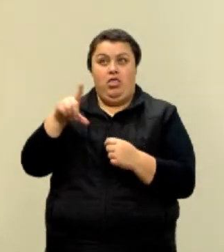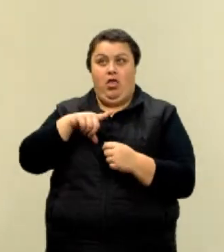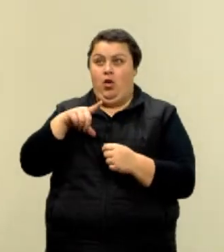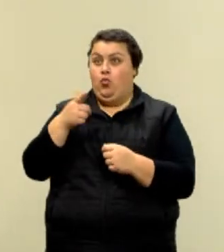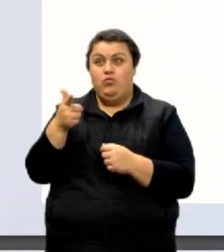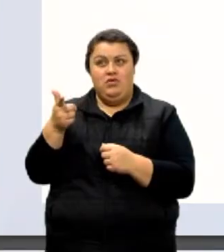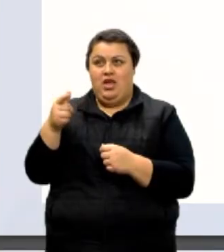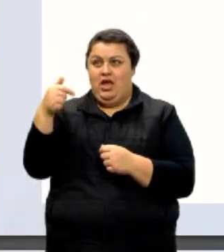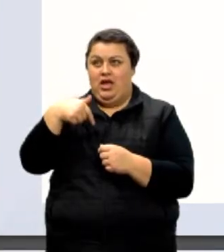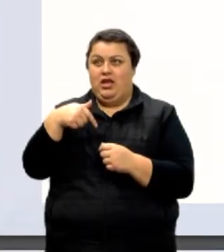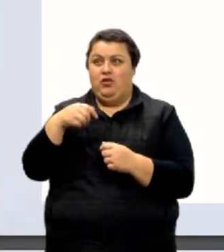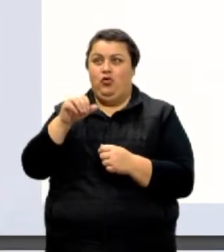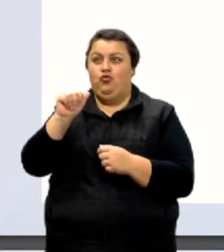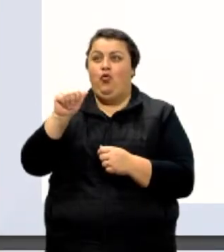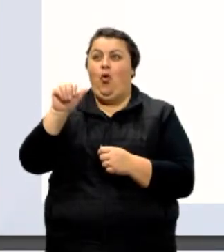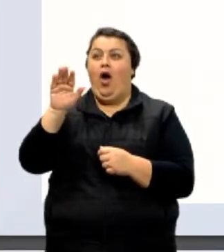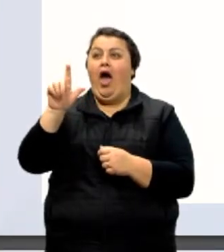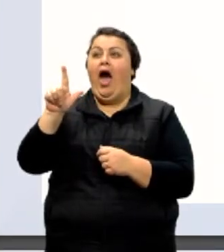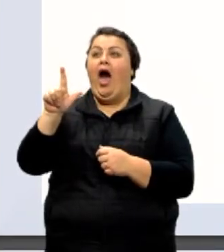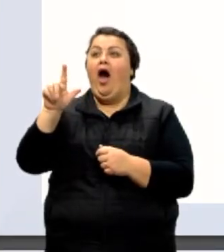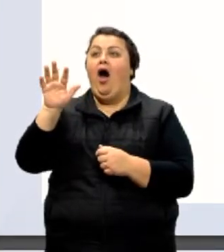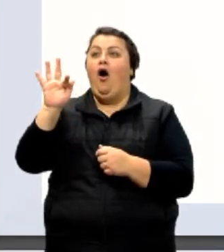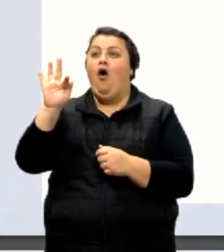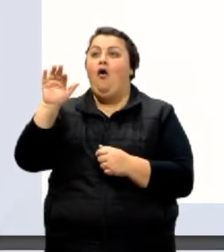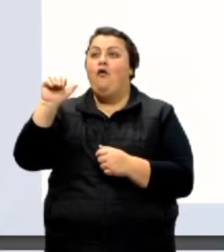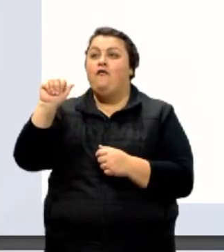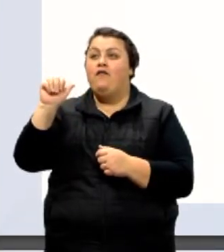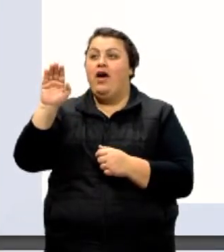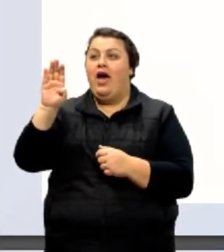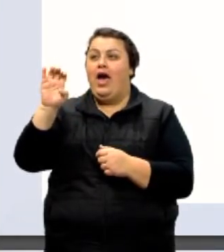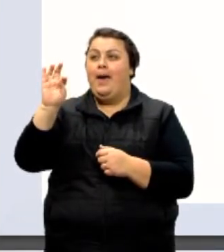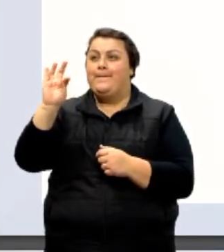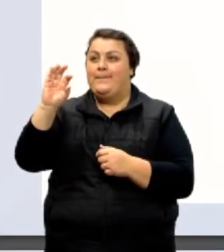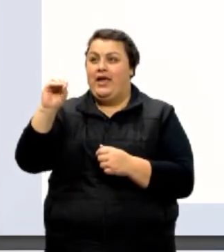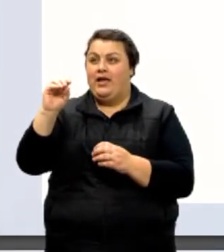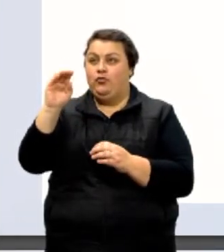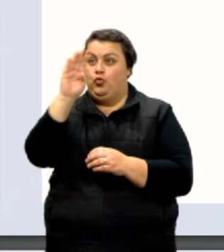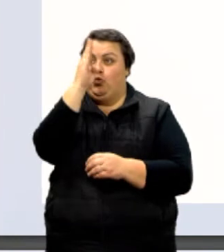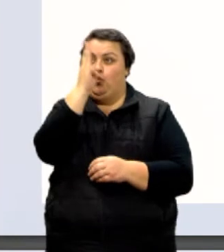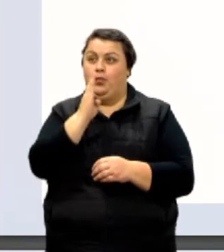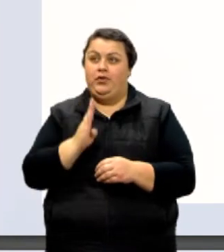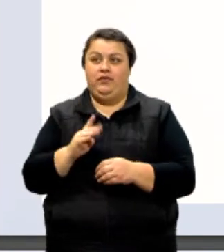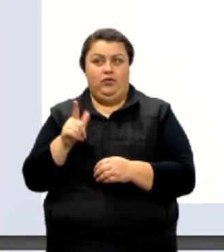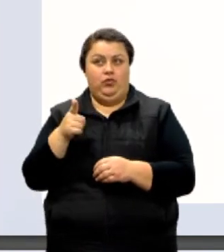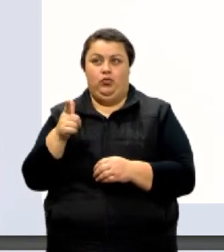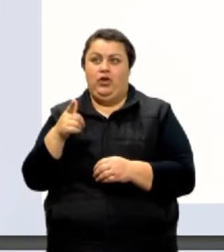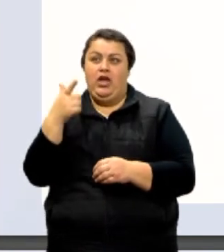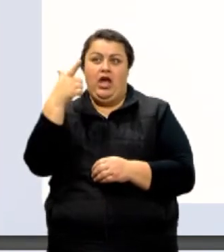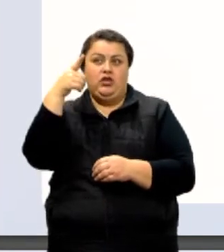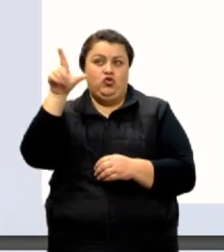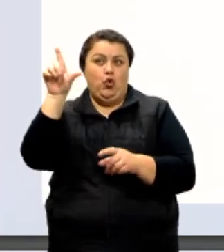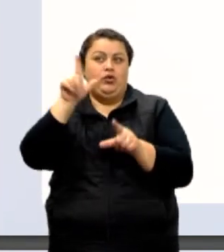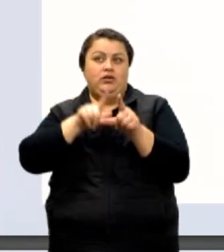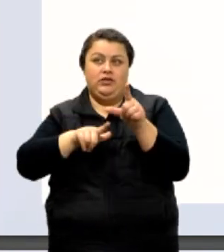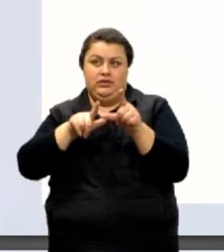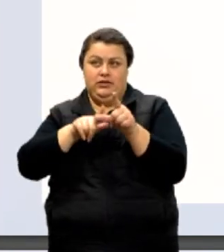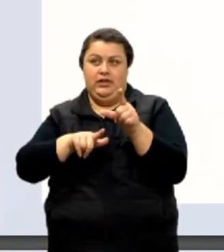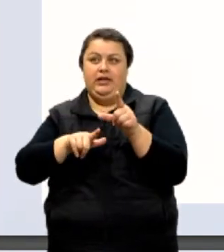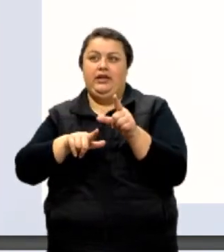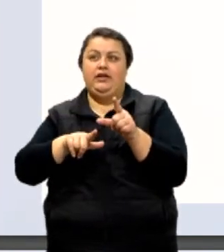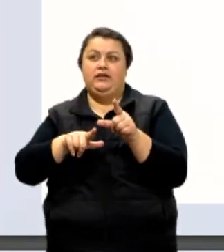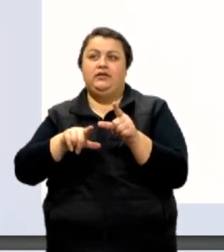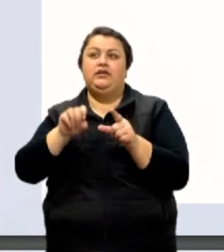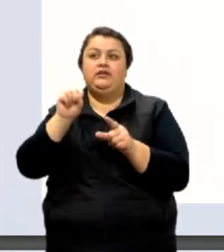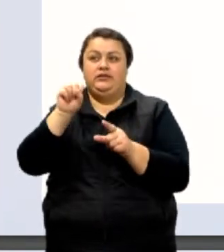É a única que não é do nosso alfabeto. Todas as outras letras ali, os símbolos para os prefixos que formam